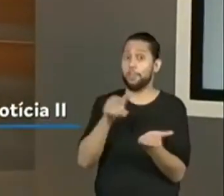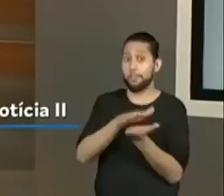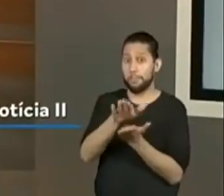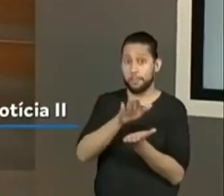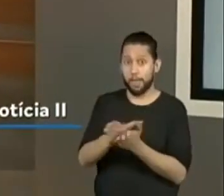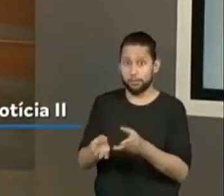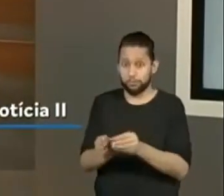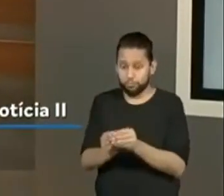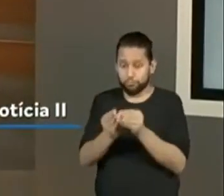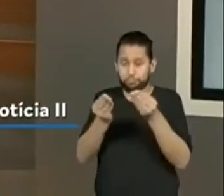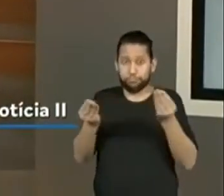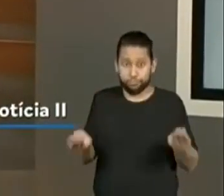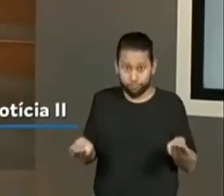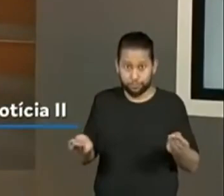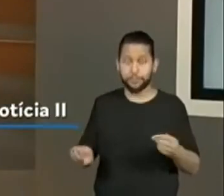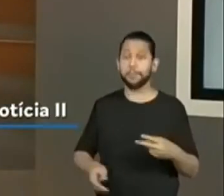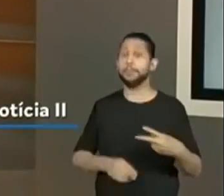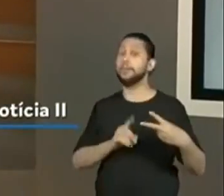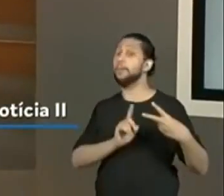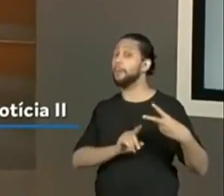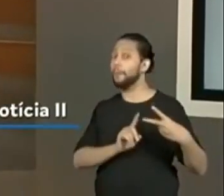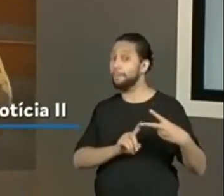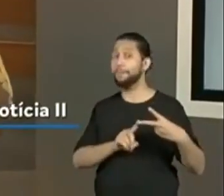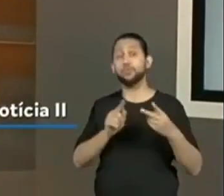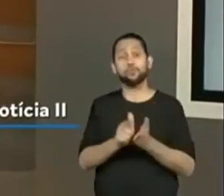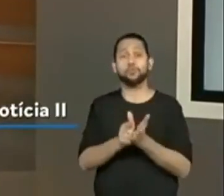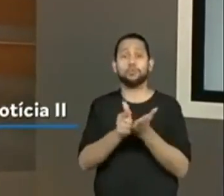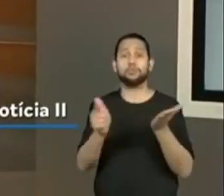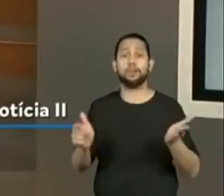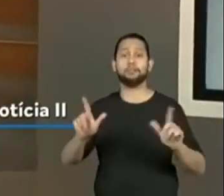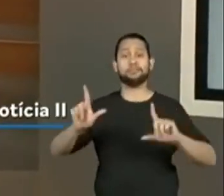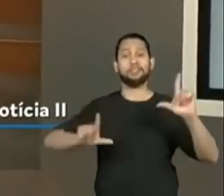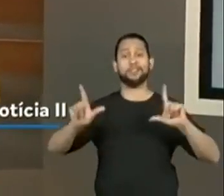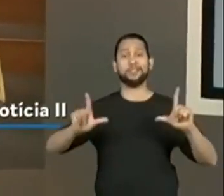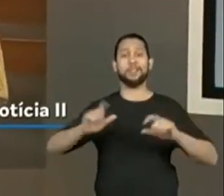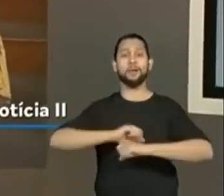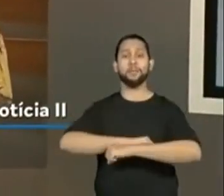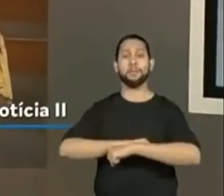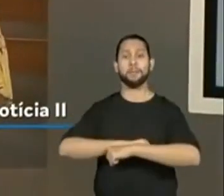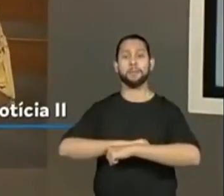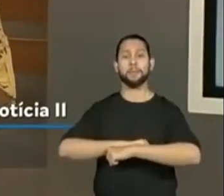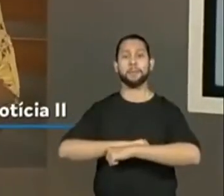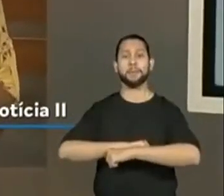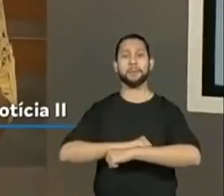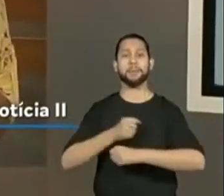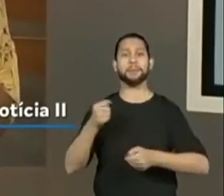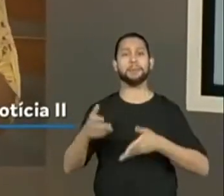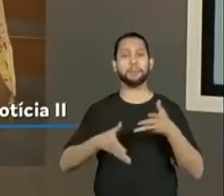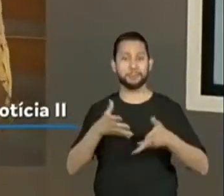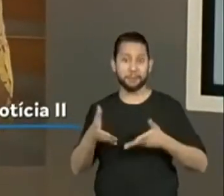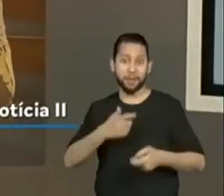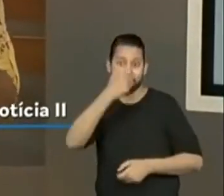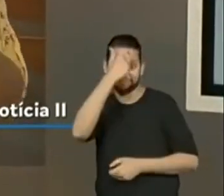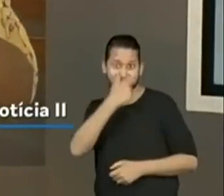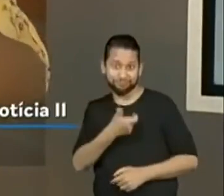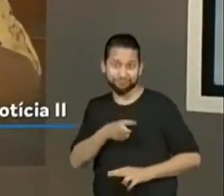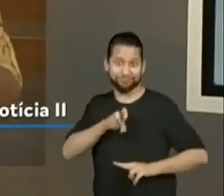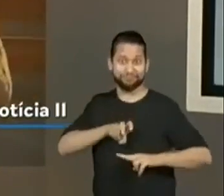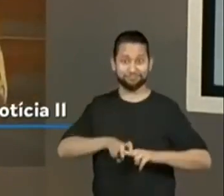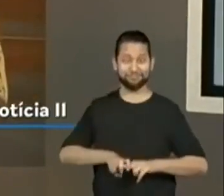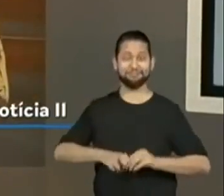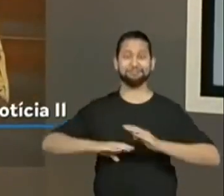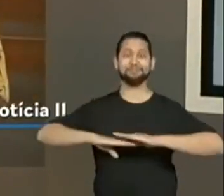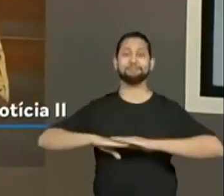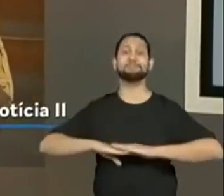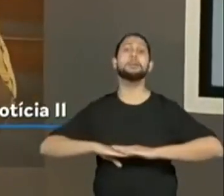2 é sobre telejornais. Na escola, faríamos um telejornal com os alunos sendo os âncoras, mas o